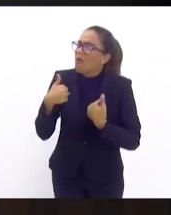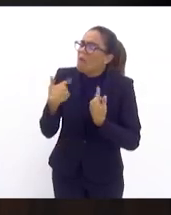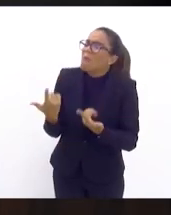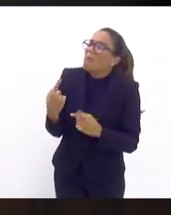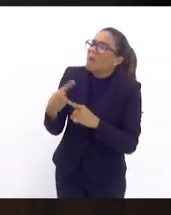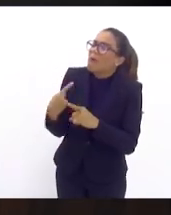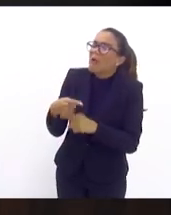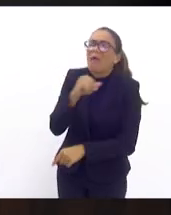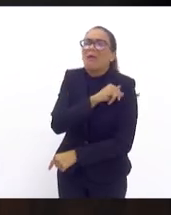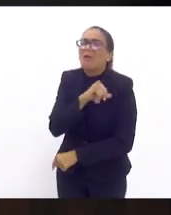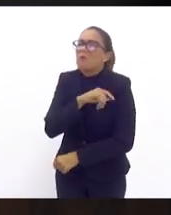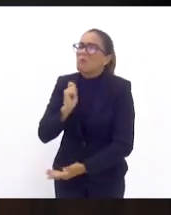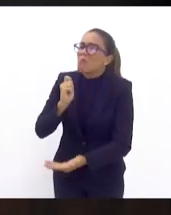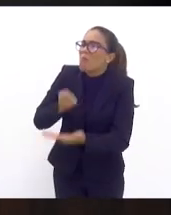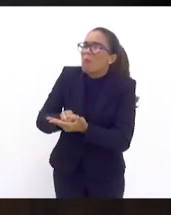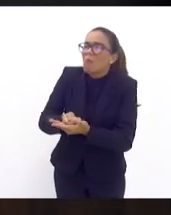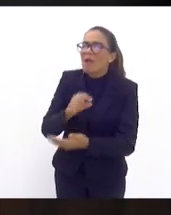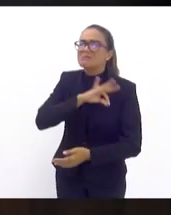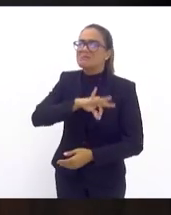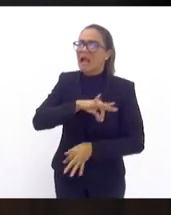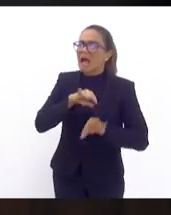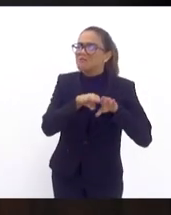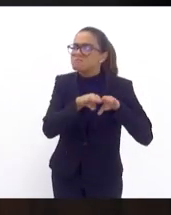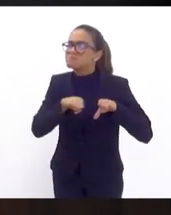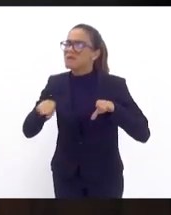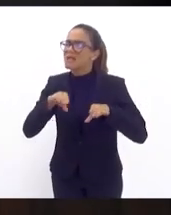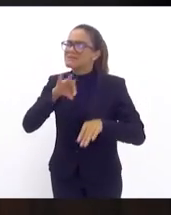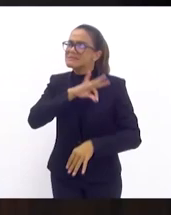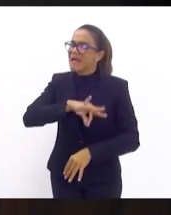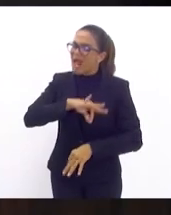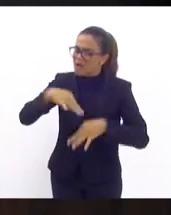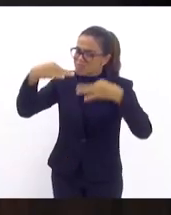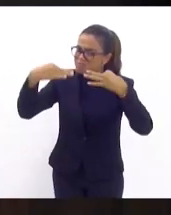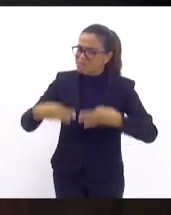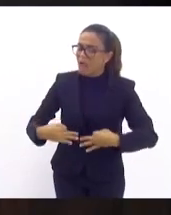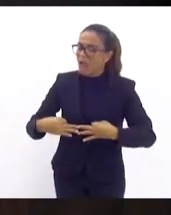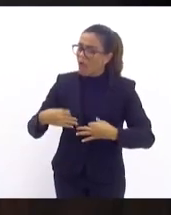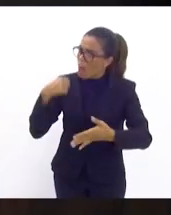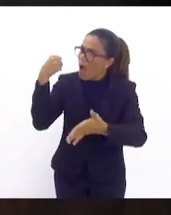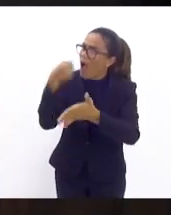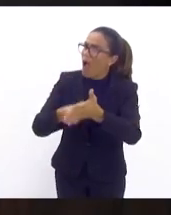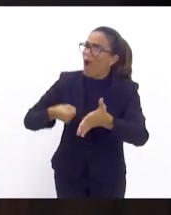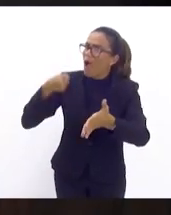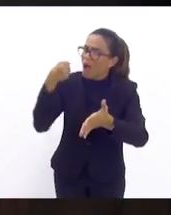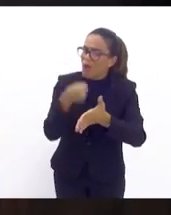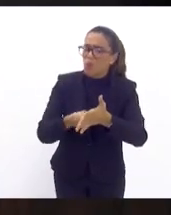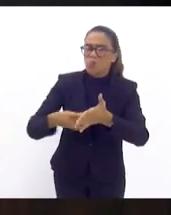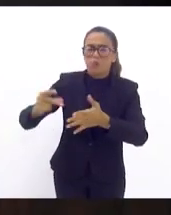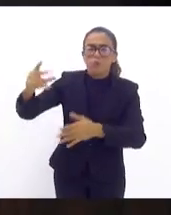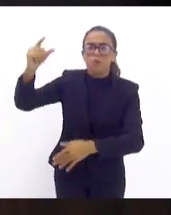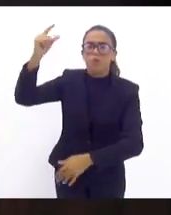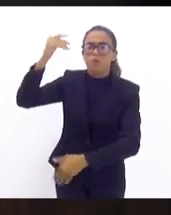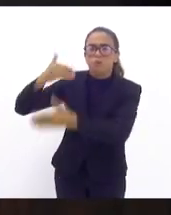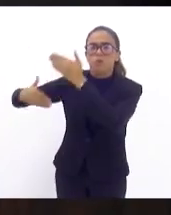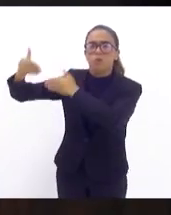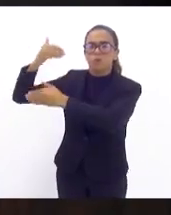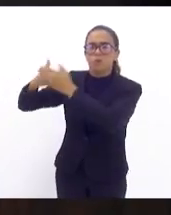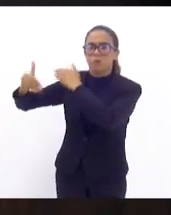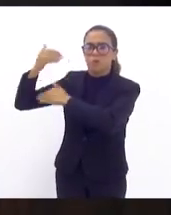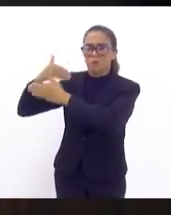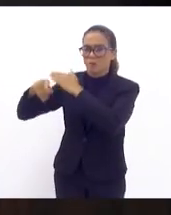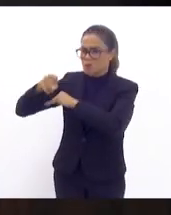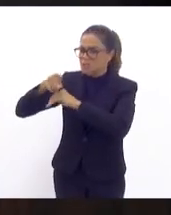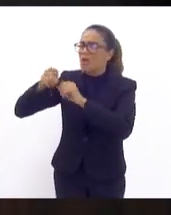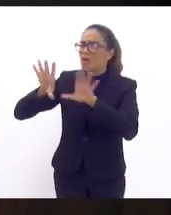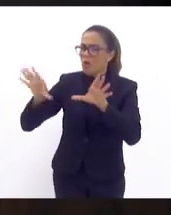de Janeiro não paga o piso. E o piso é uma necessidade que já é uma luta antiga. Vossa Excelência, na Comissão de Educação,